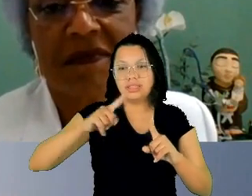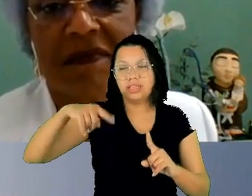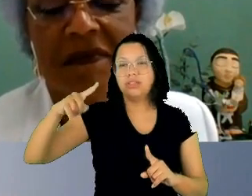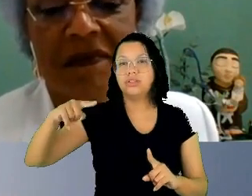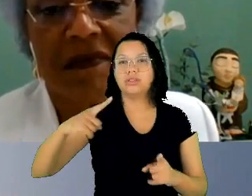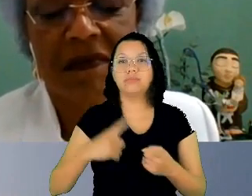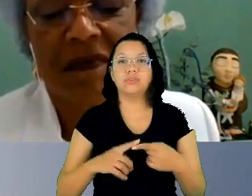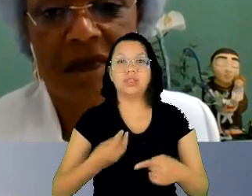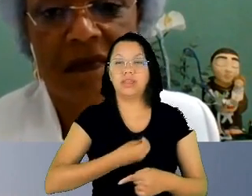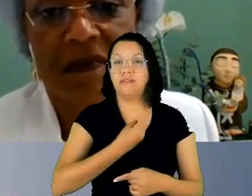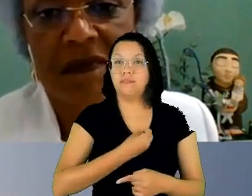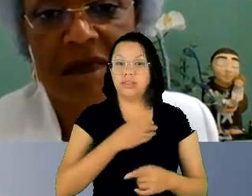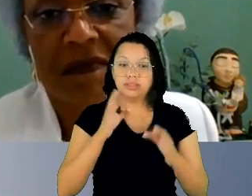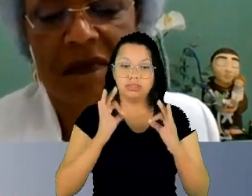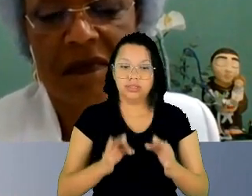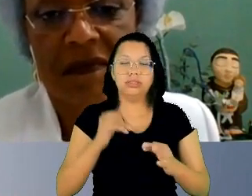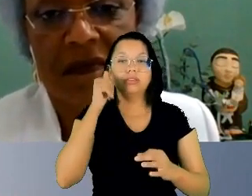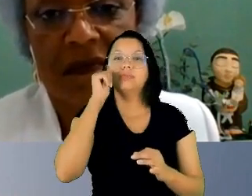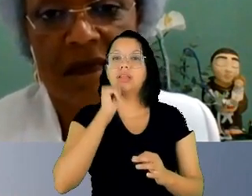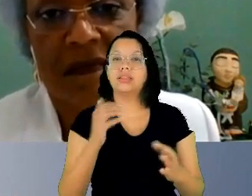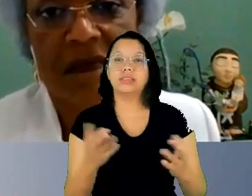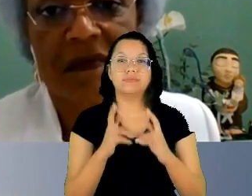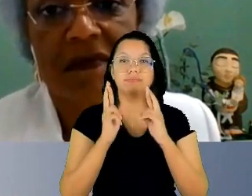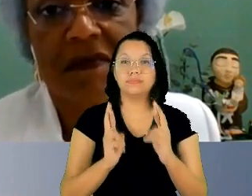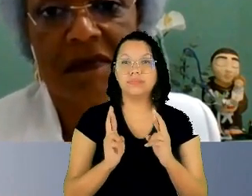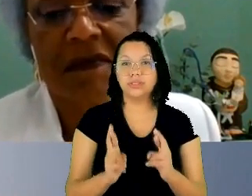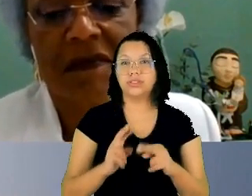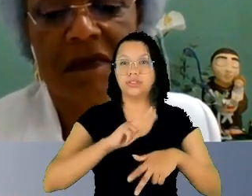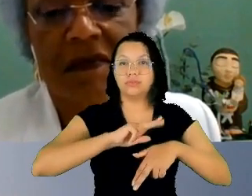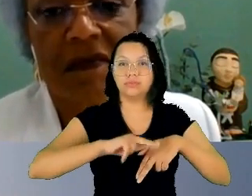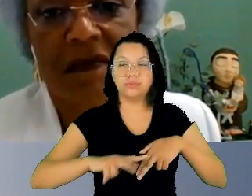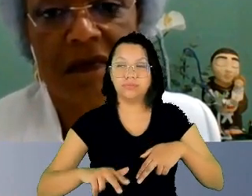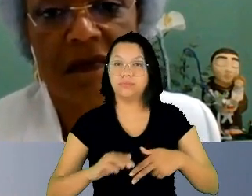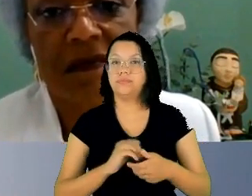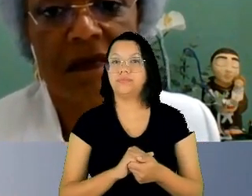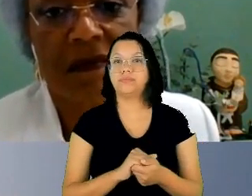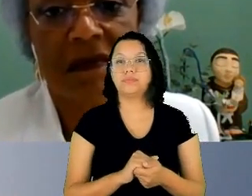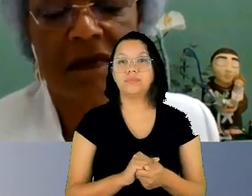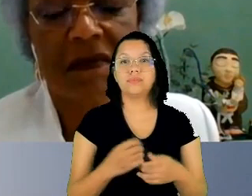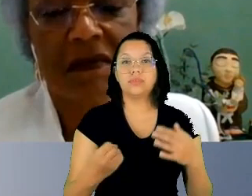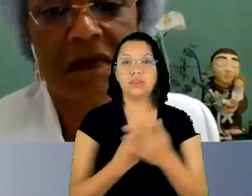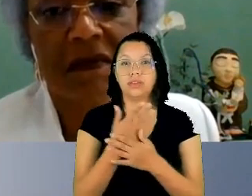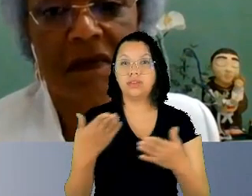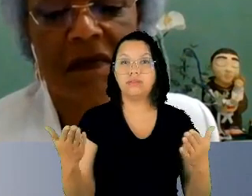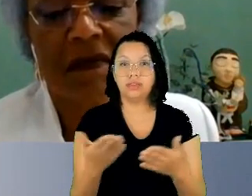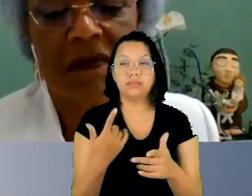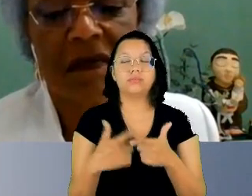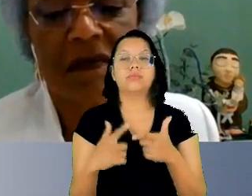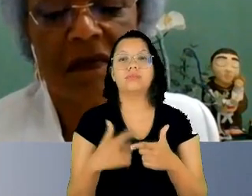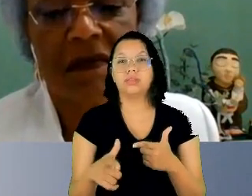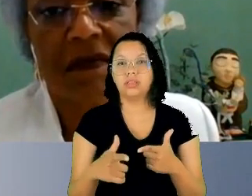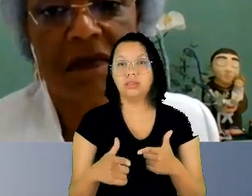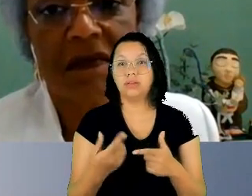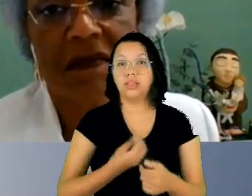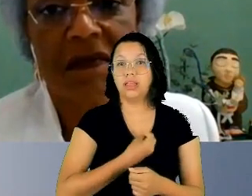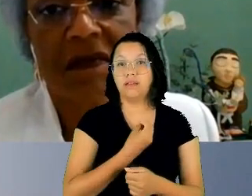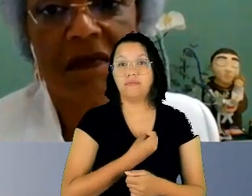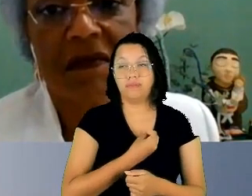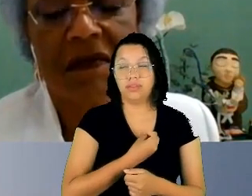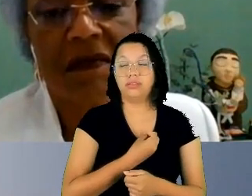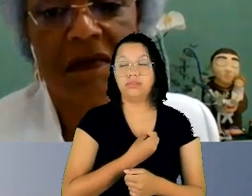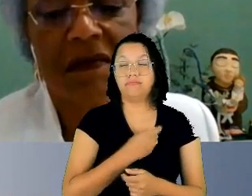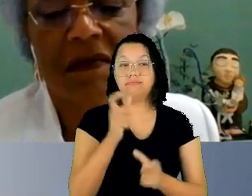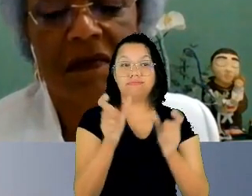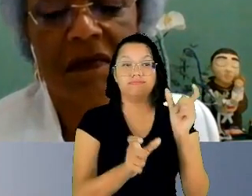gênero os estereótipos de gênero geram essas consequências na vida concreta das mulheres se é assim